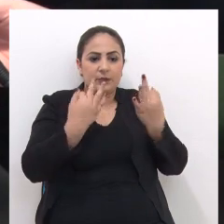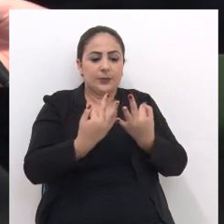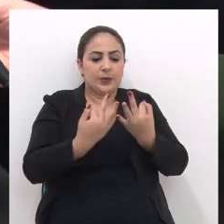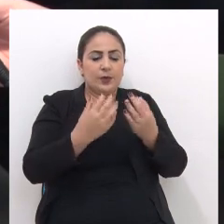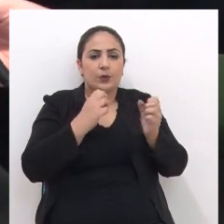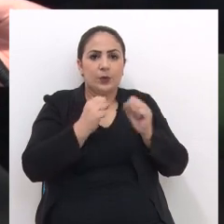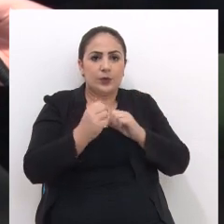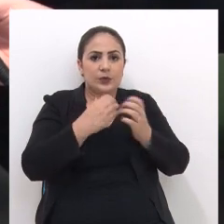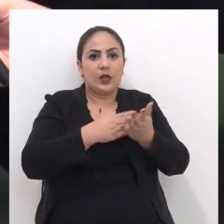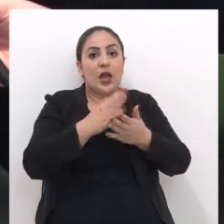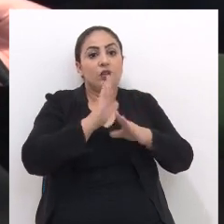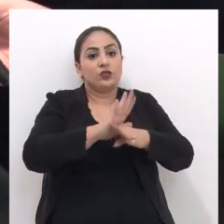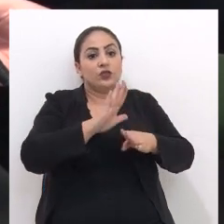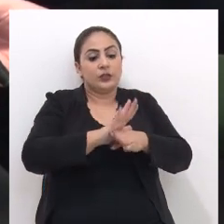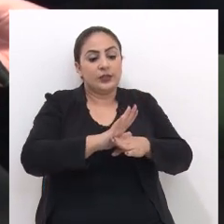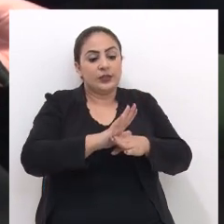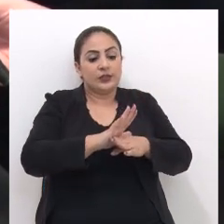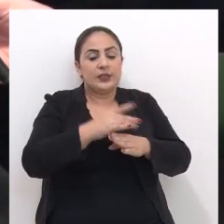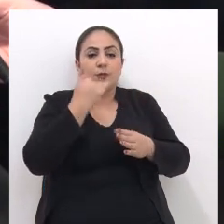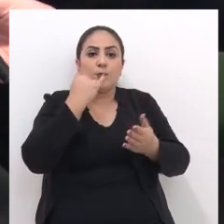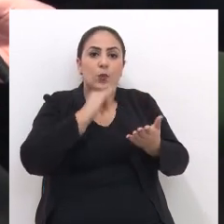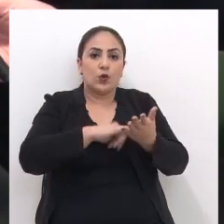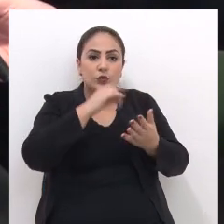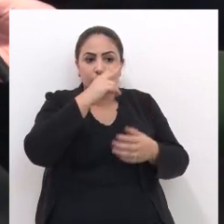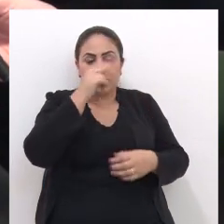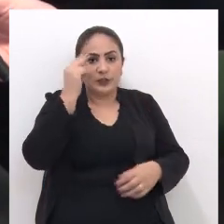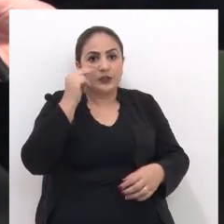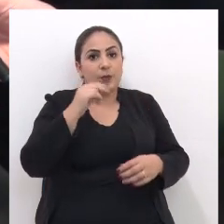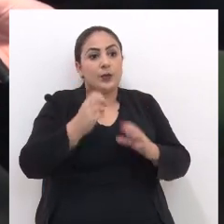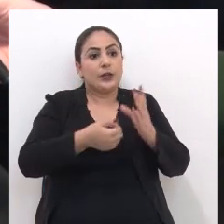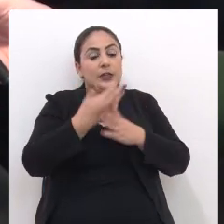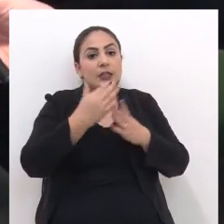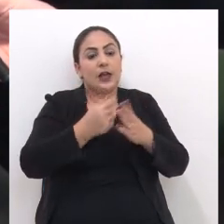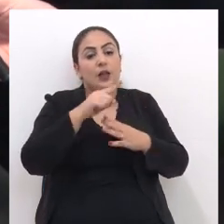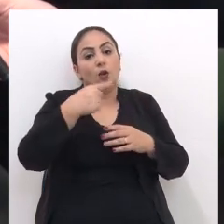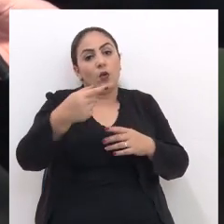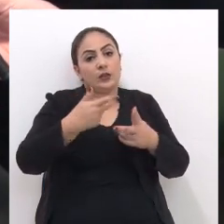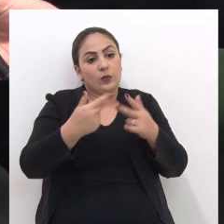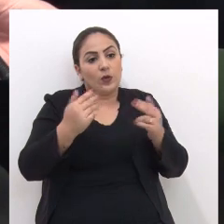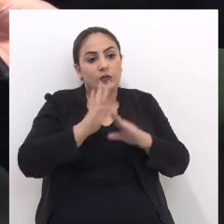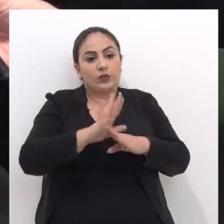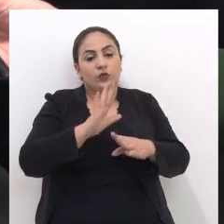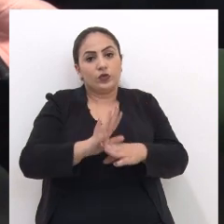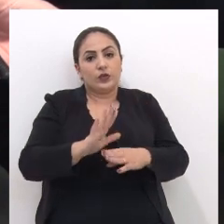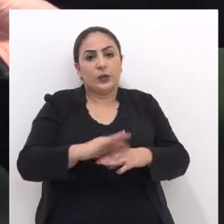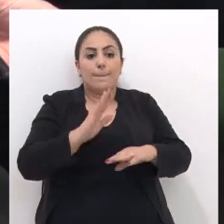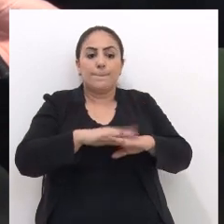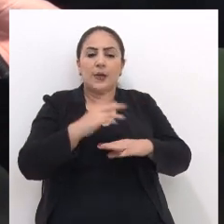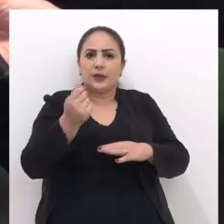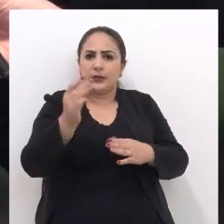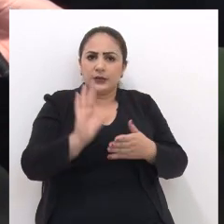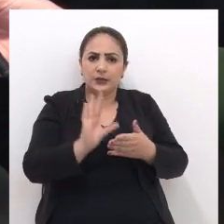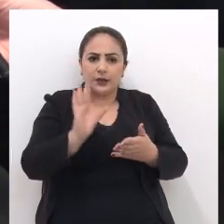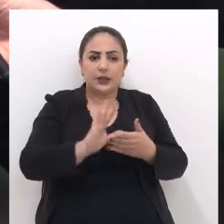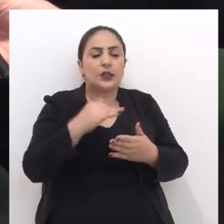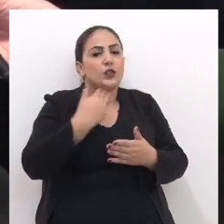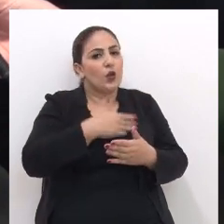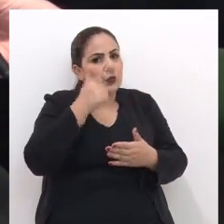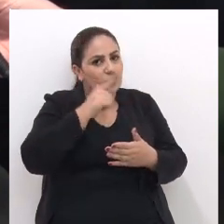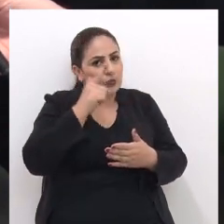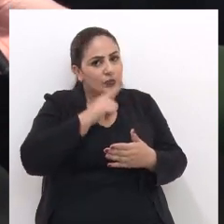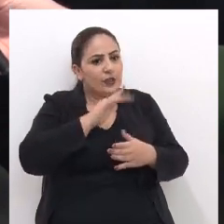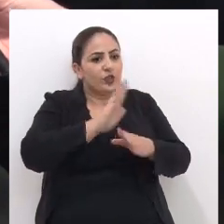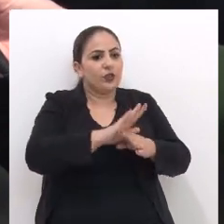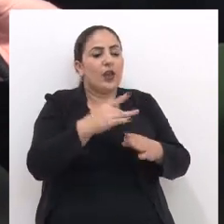famílias Passam a contribuir Através dos impostos municipais Gerando outros benefícios Ou seja Mais recursos Para que nós possamos